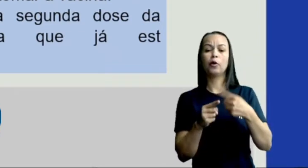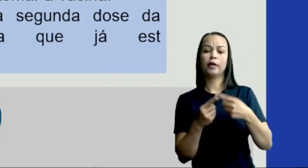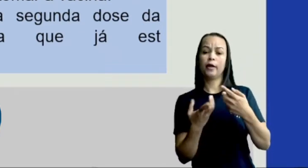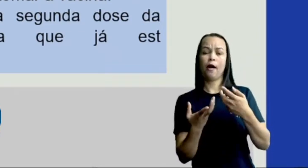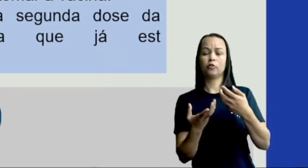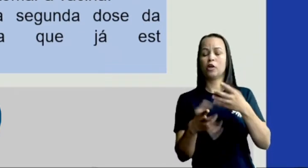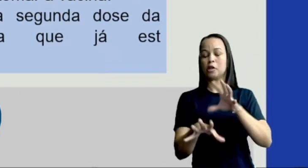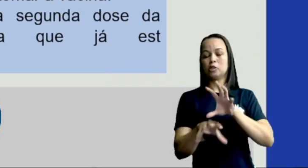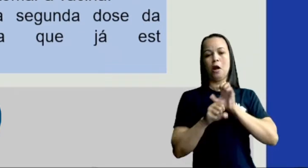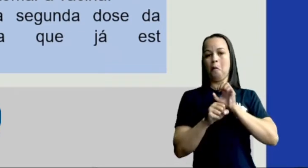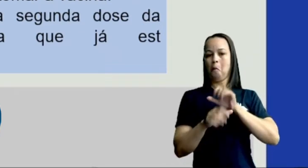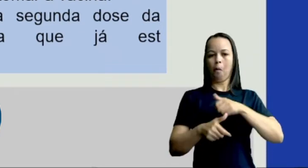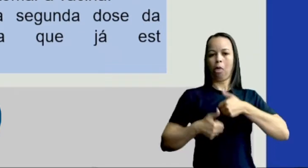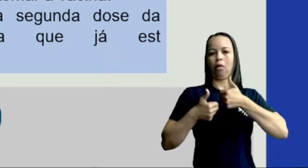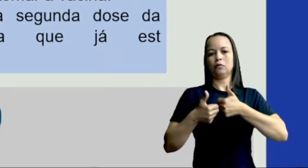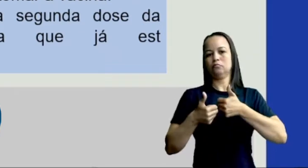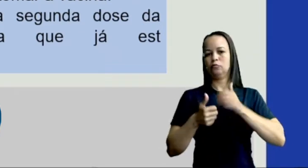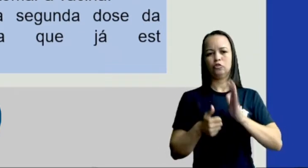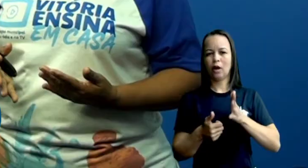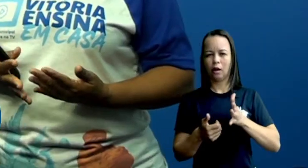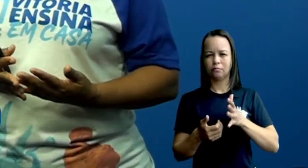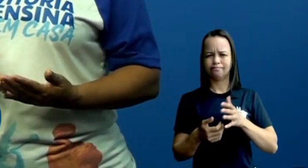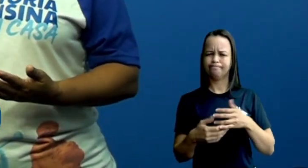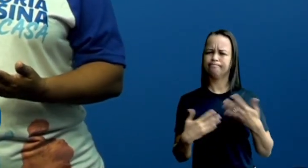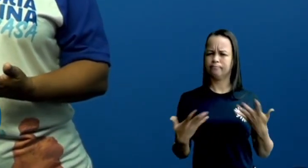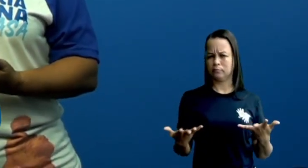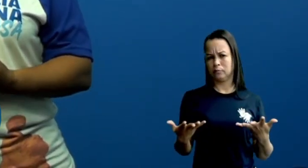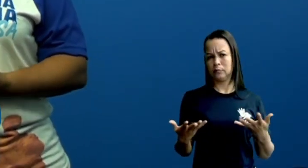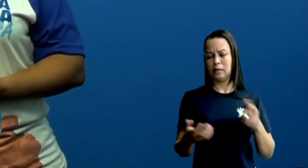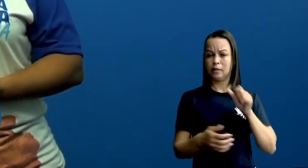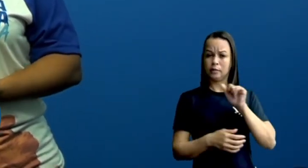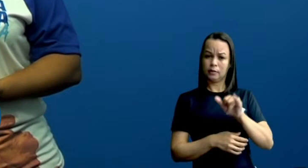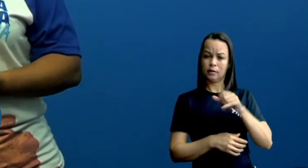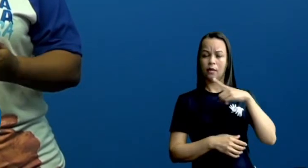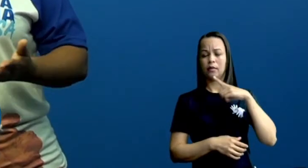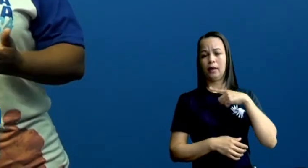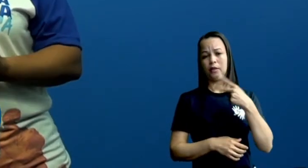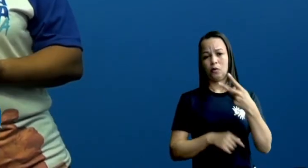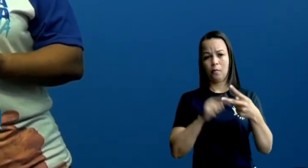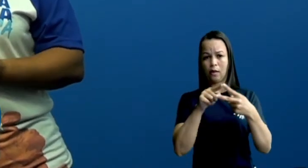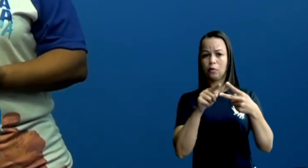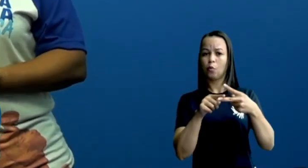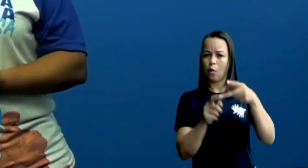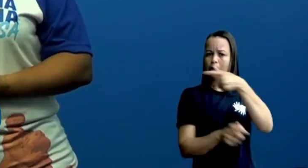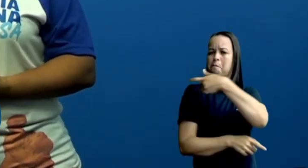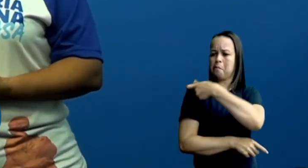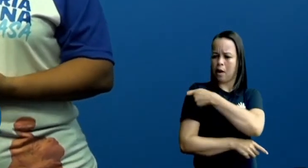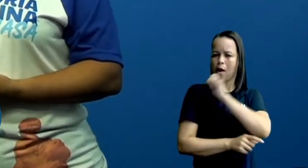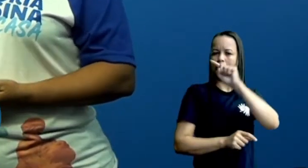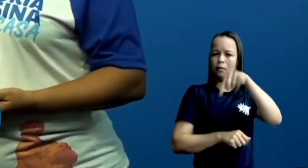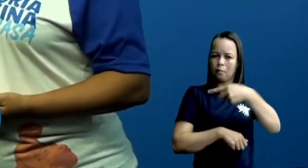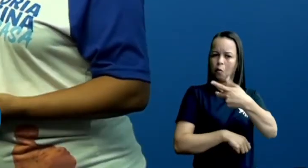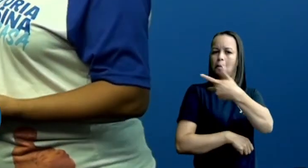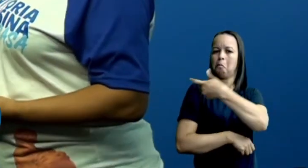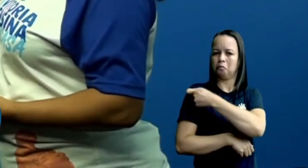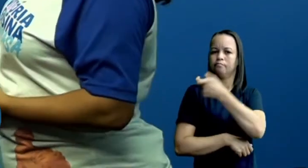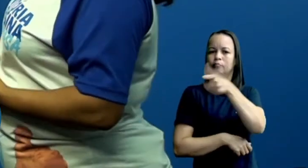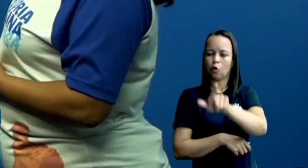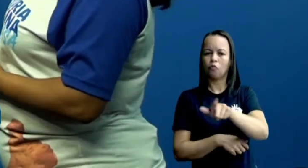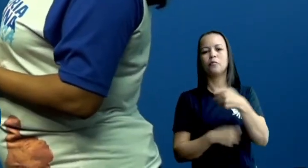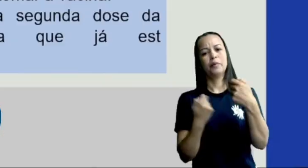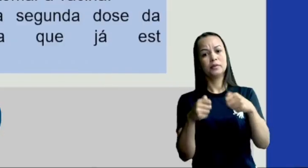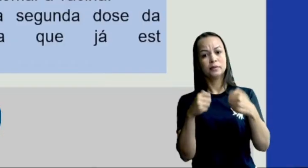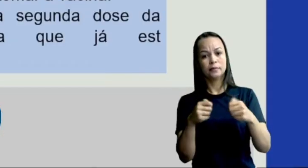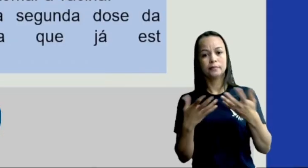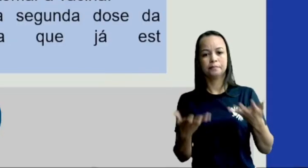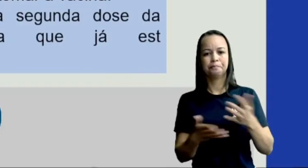imunizado ou imunizada. Que coisa, não é? Se tem que tomar as duas doses, então é preciso que se tome as duas doses. Ao lado,